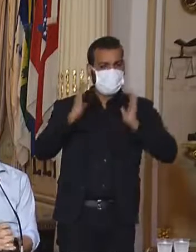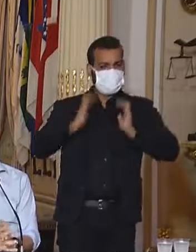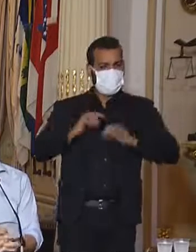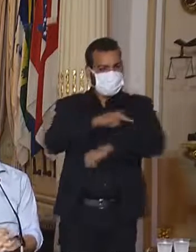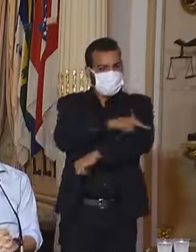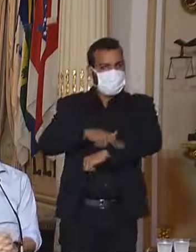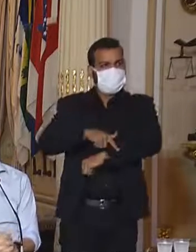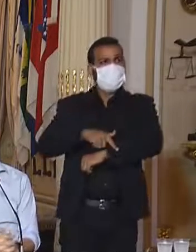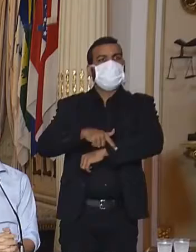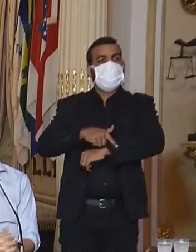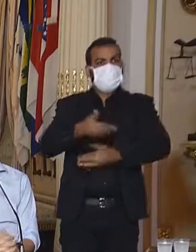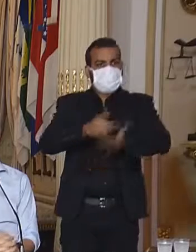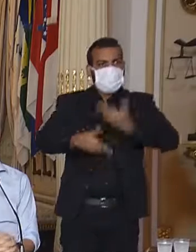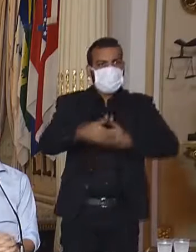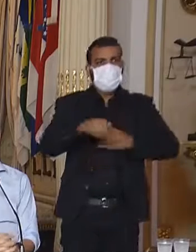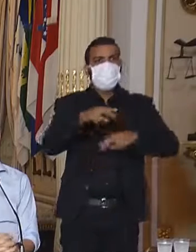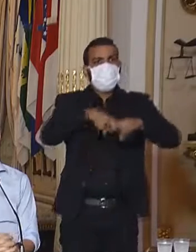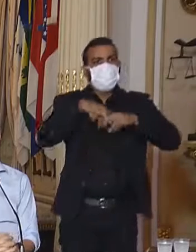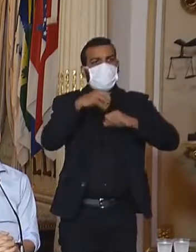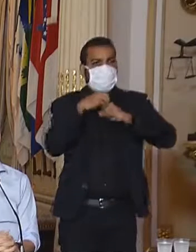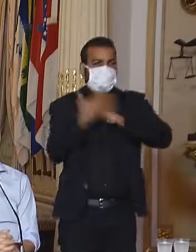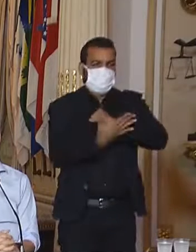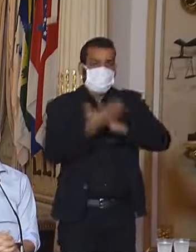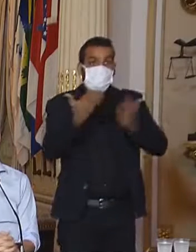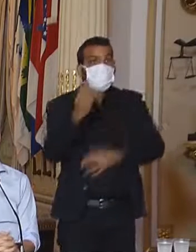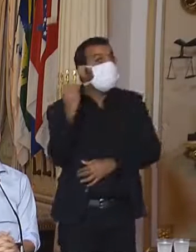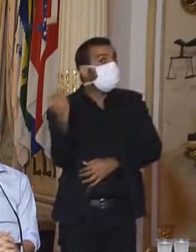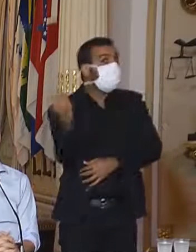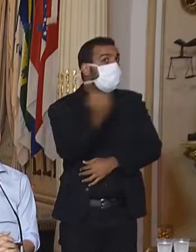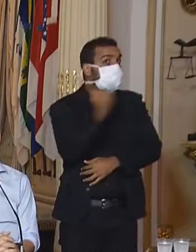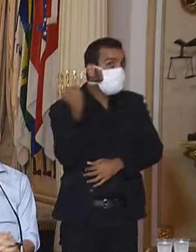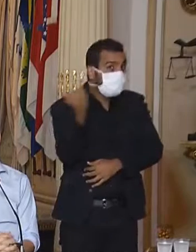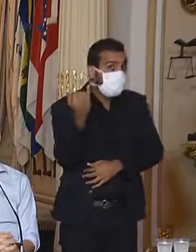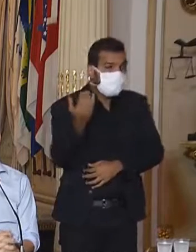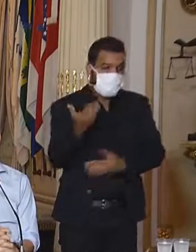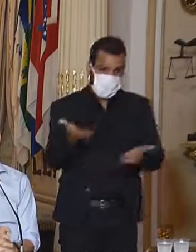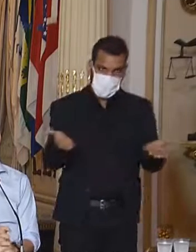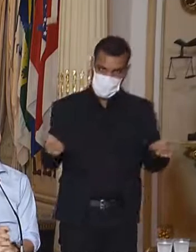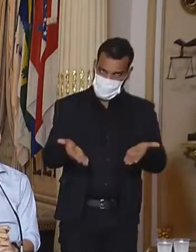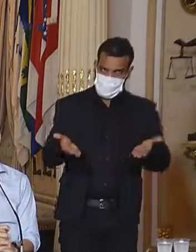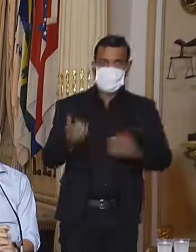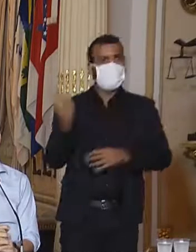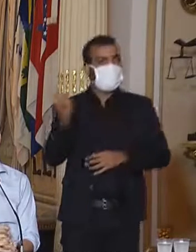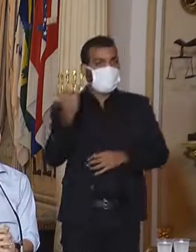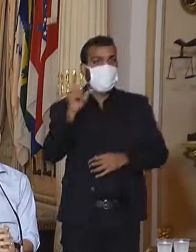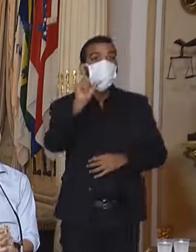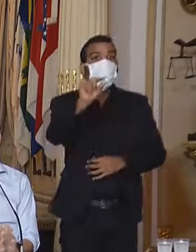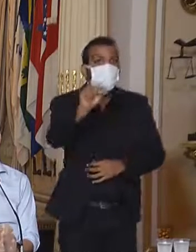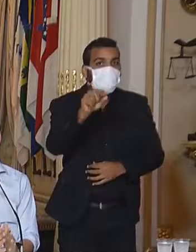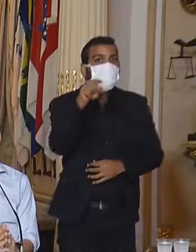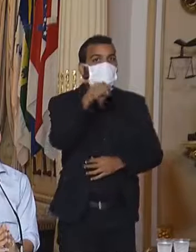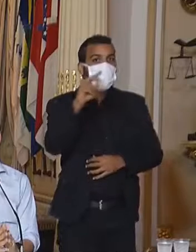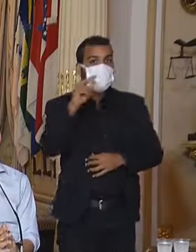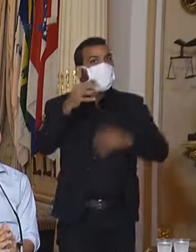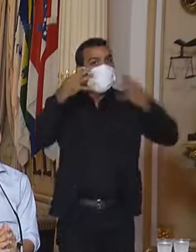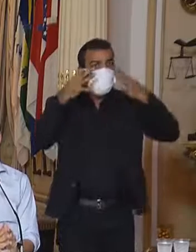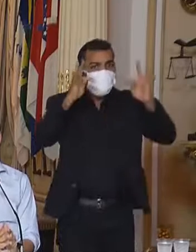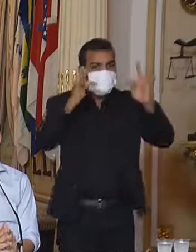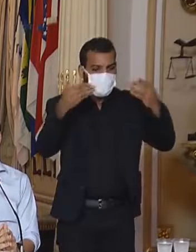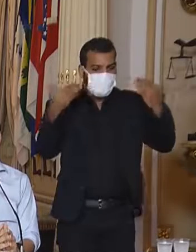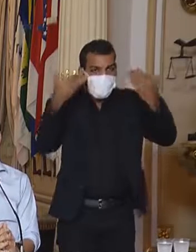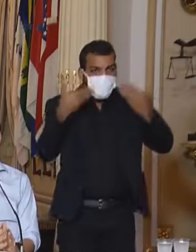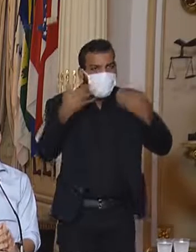sanitária frente à pandemia. Então, é fundamental hoje a atenção para o uso adequado da